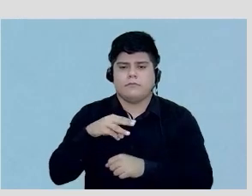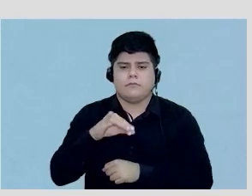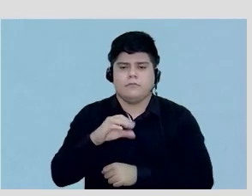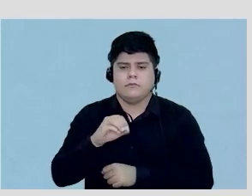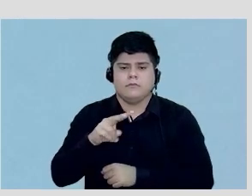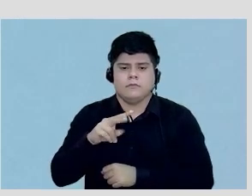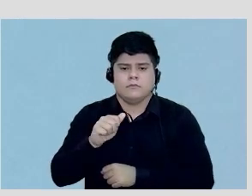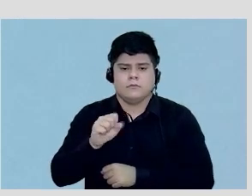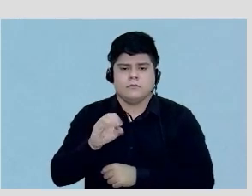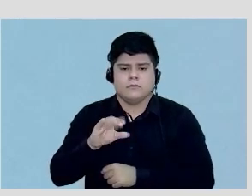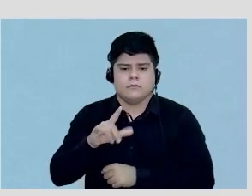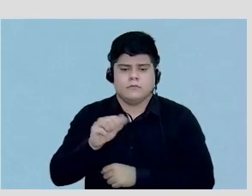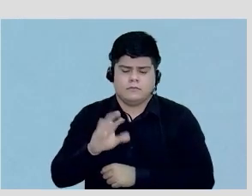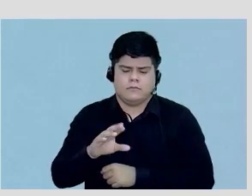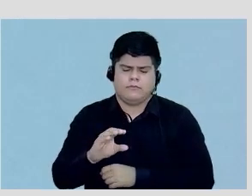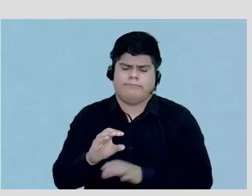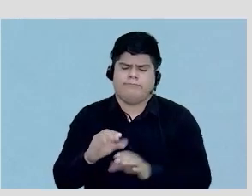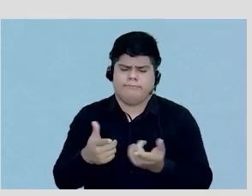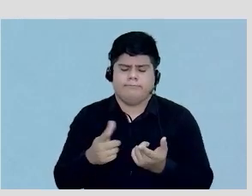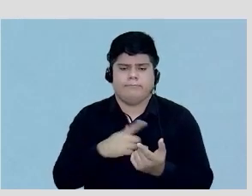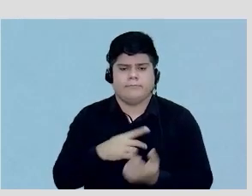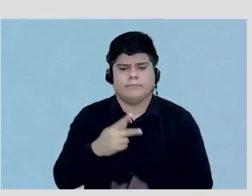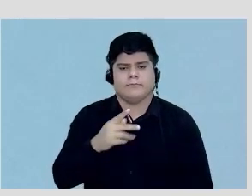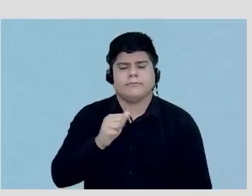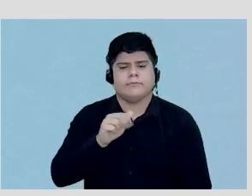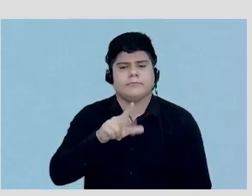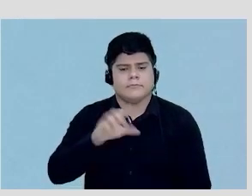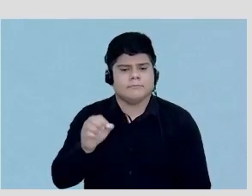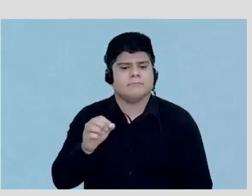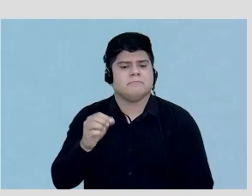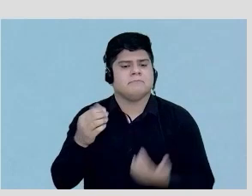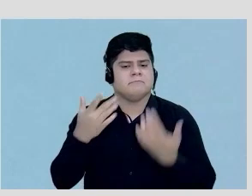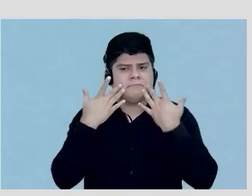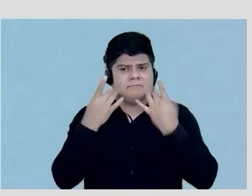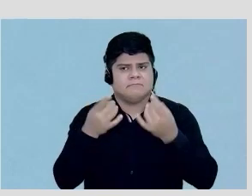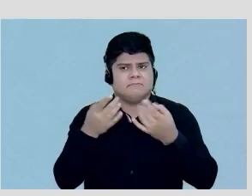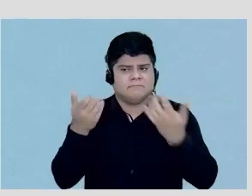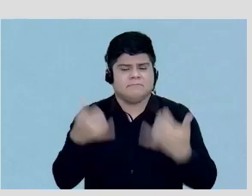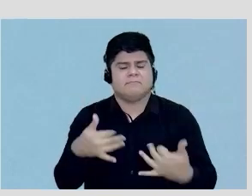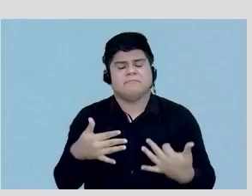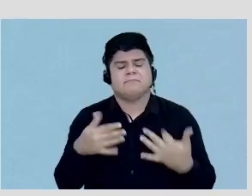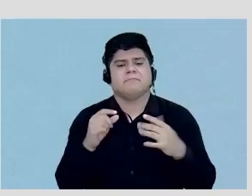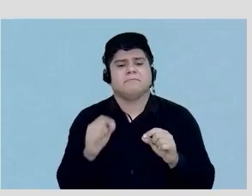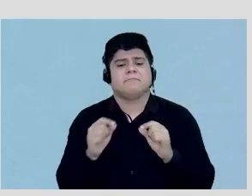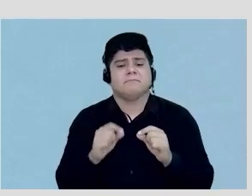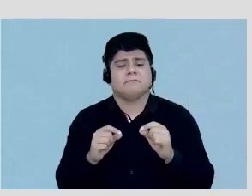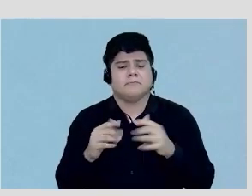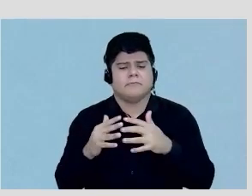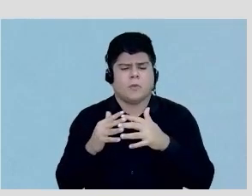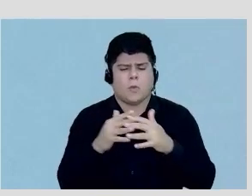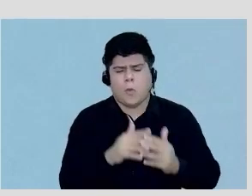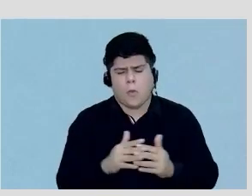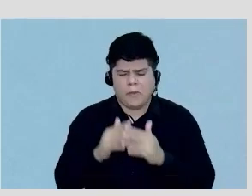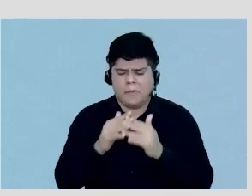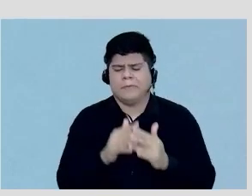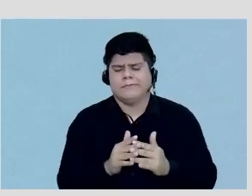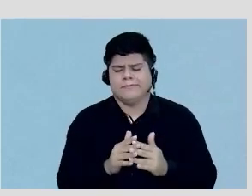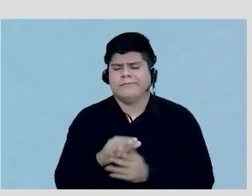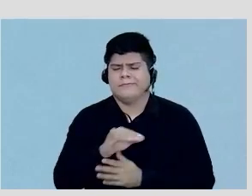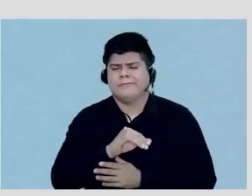e obviamente o Paulo chamou muito bem a atenção assim como o Domênico da complexidade que é isso